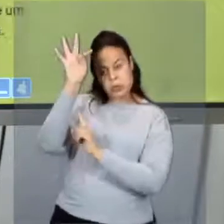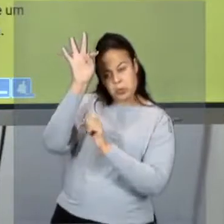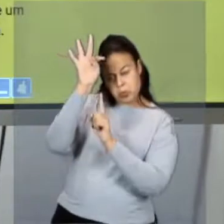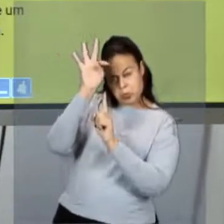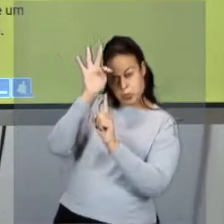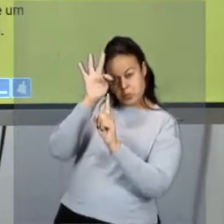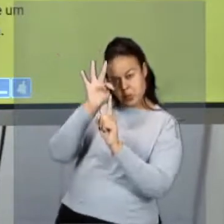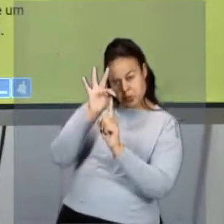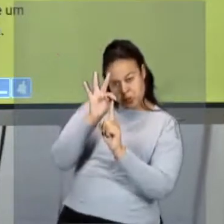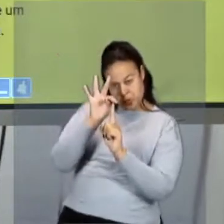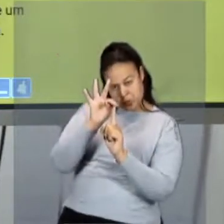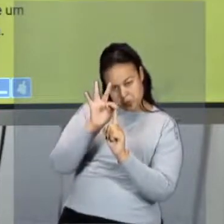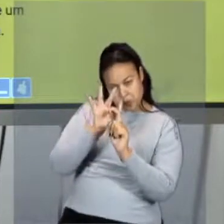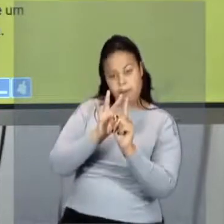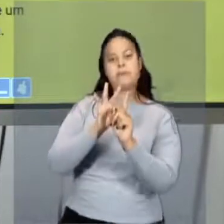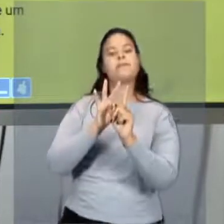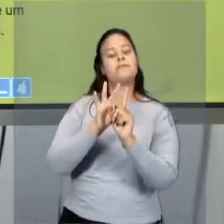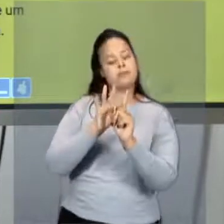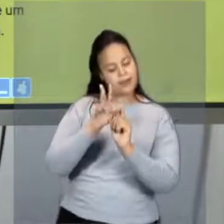Tá?